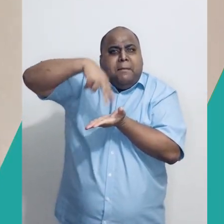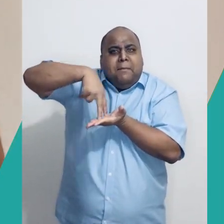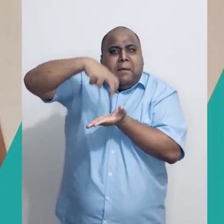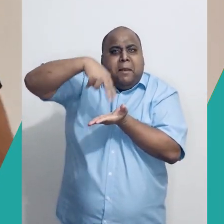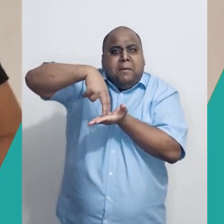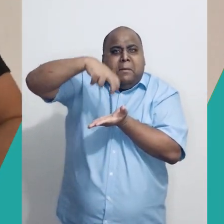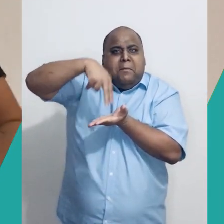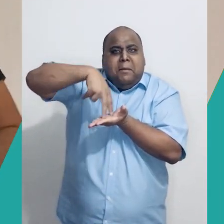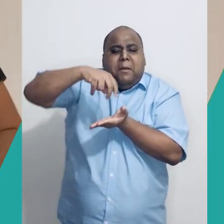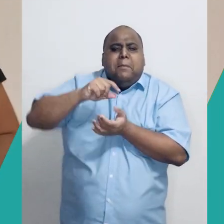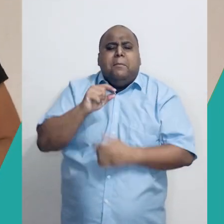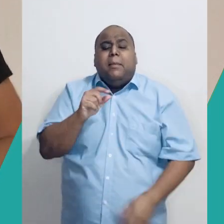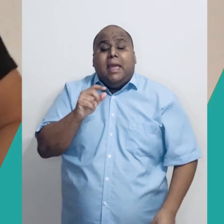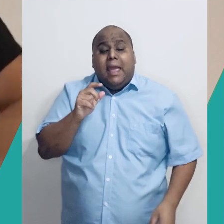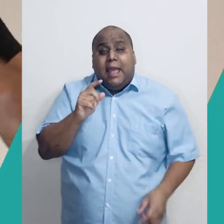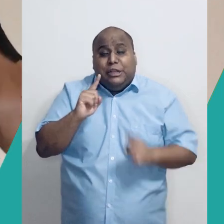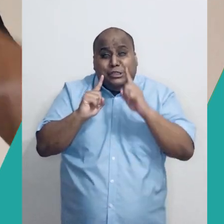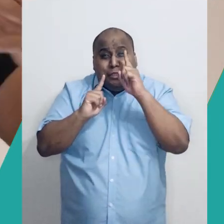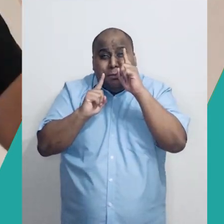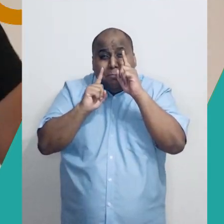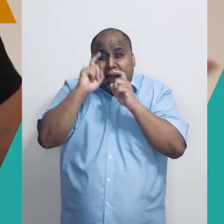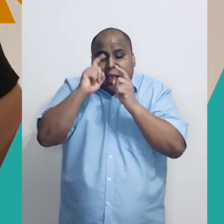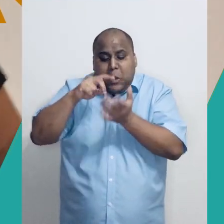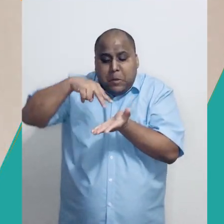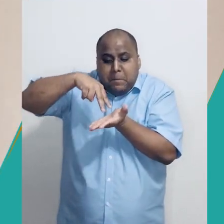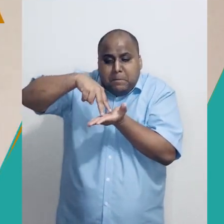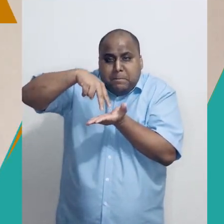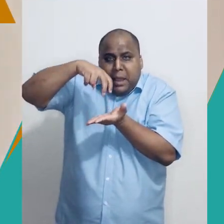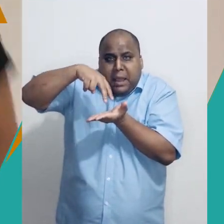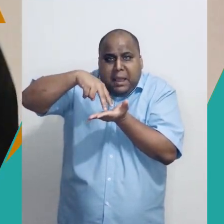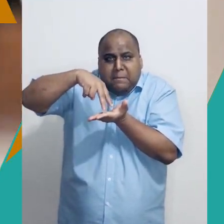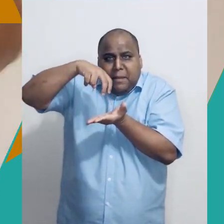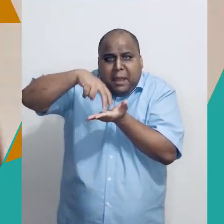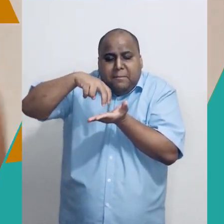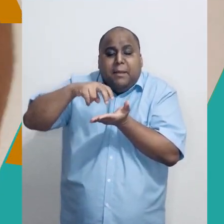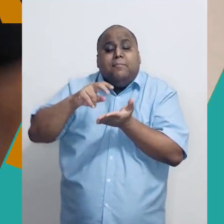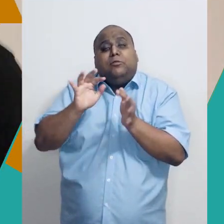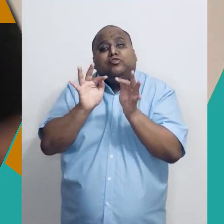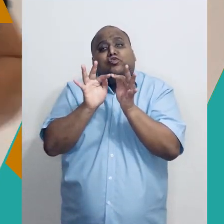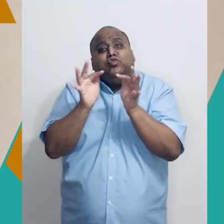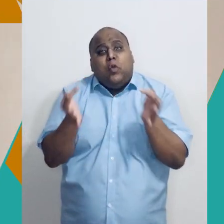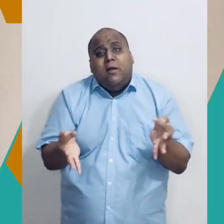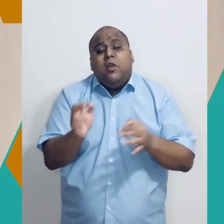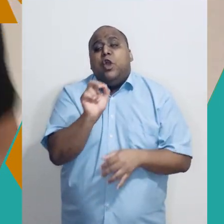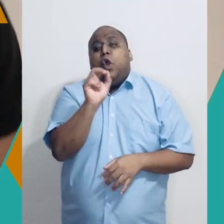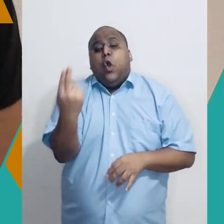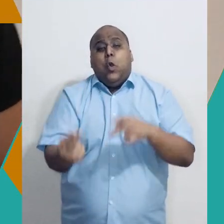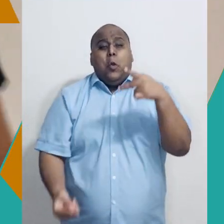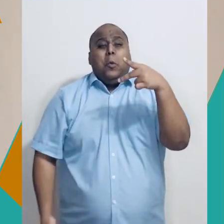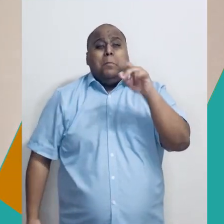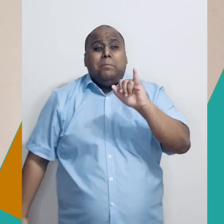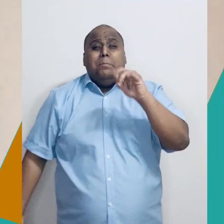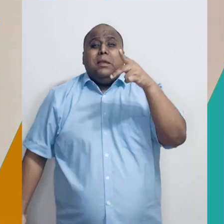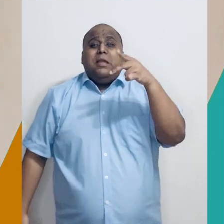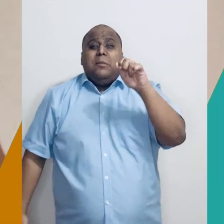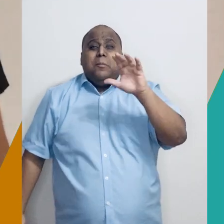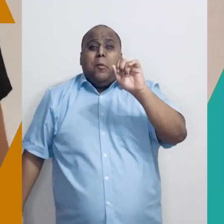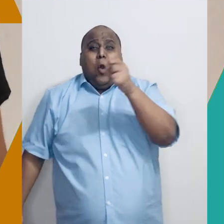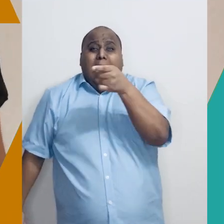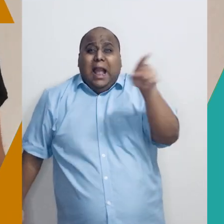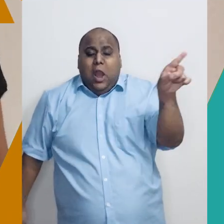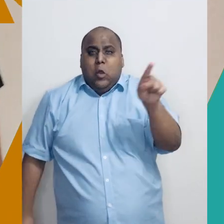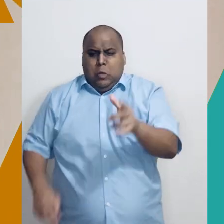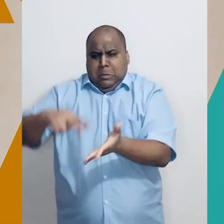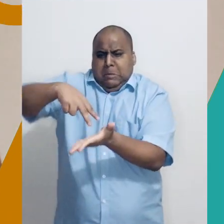por exemplo. Ou pipocão, né? Então, vou dar grandes saltos para poder atender ao